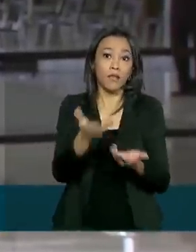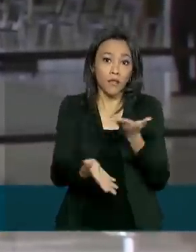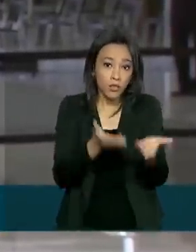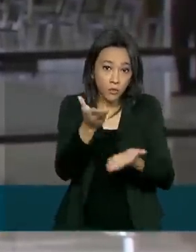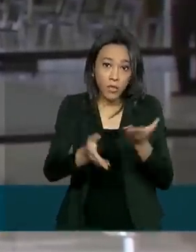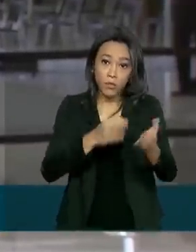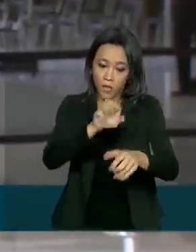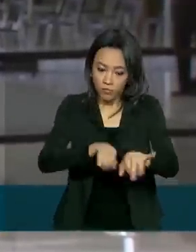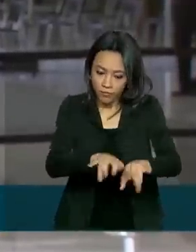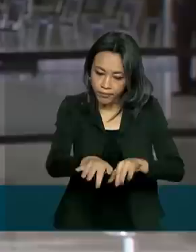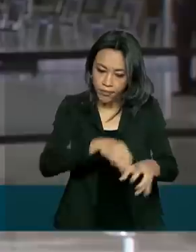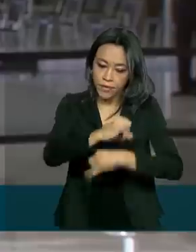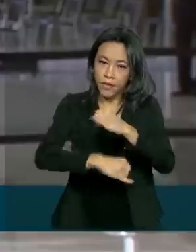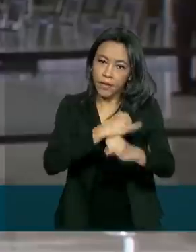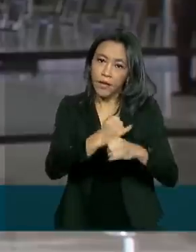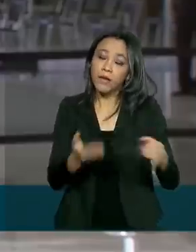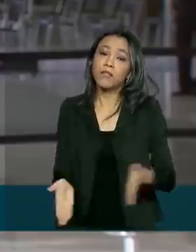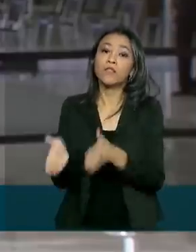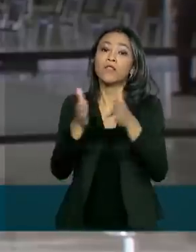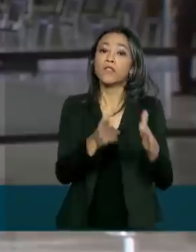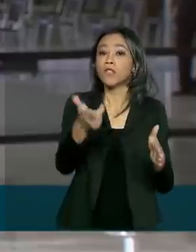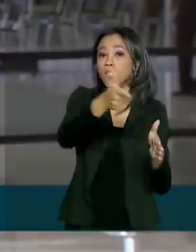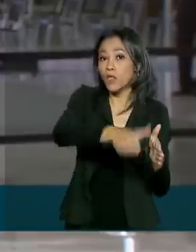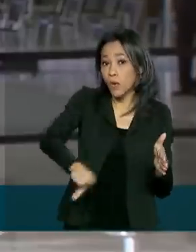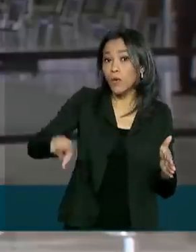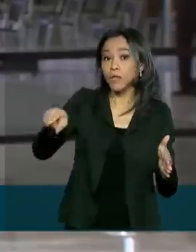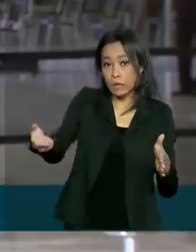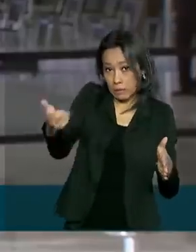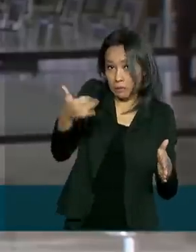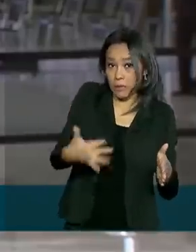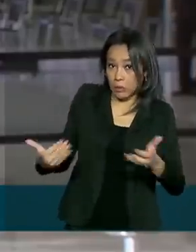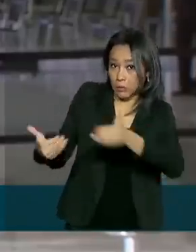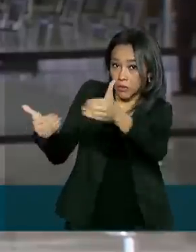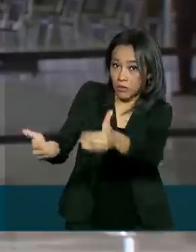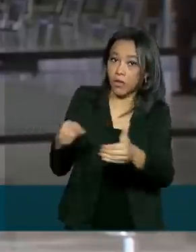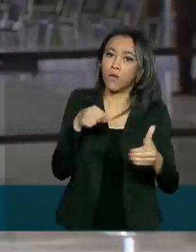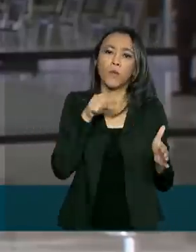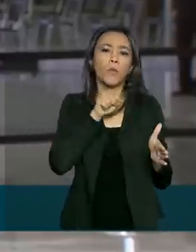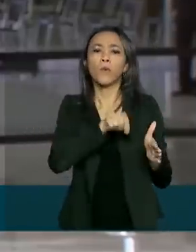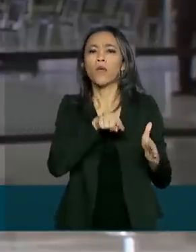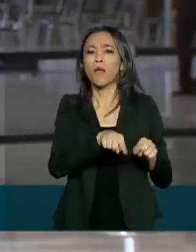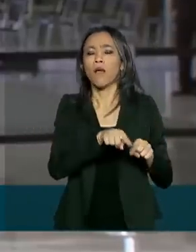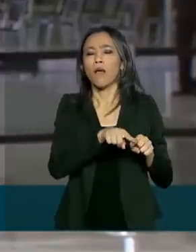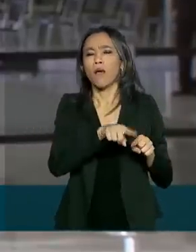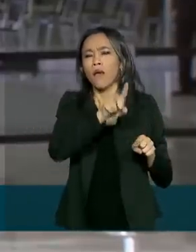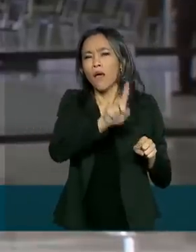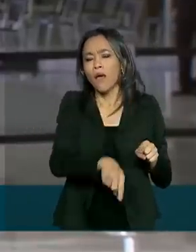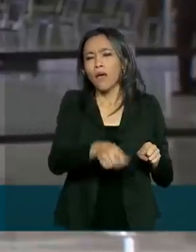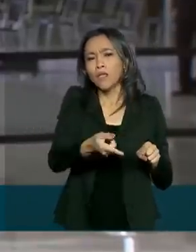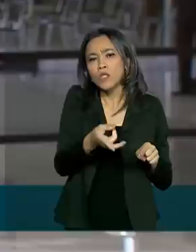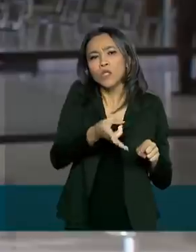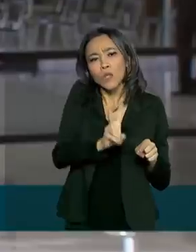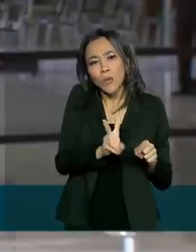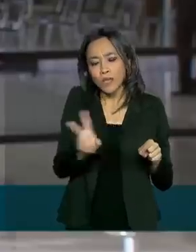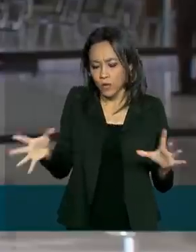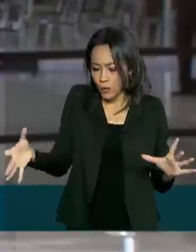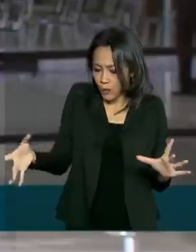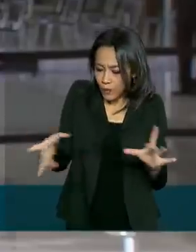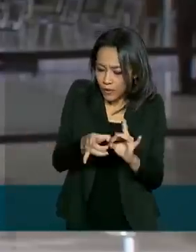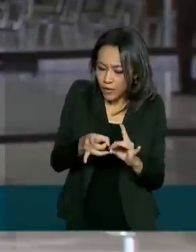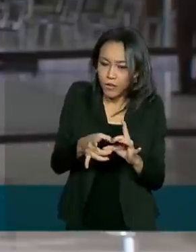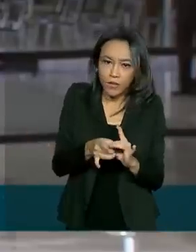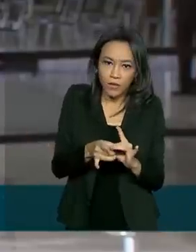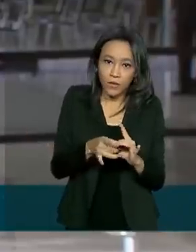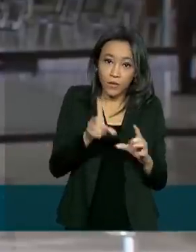E outra contribuição, segundo o Ministério, foi a unificação de dois desses canais, que